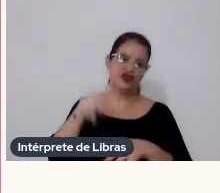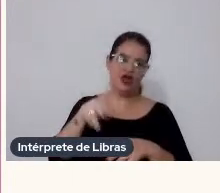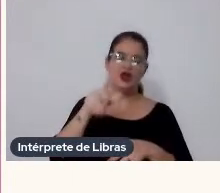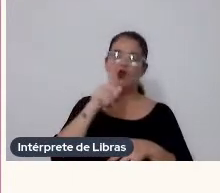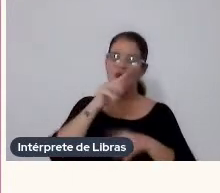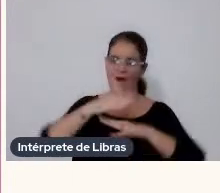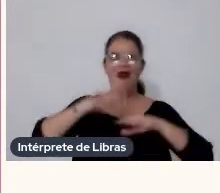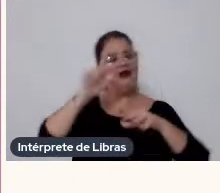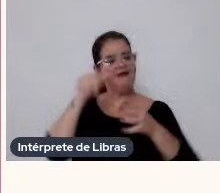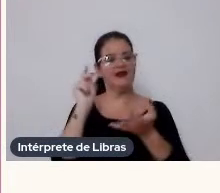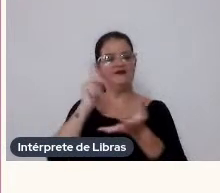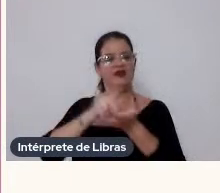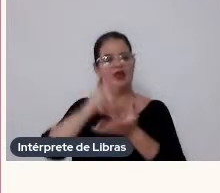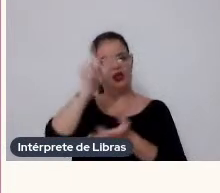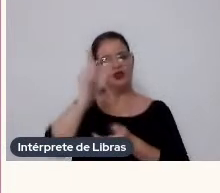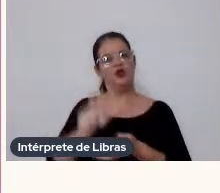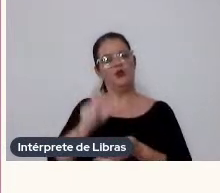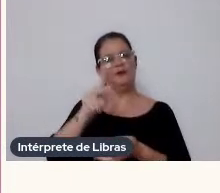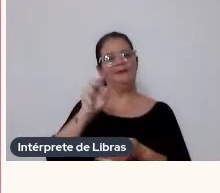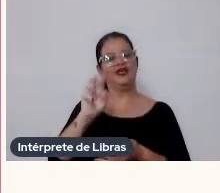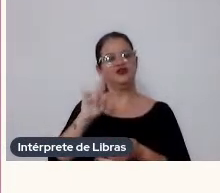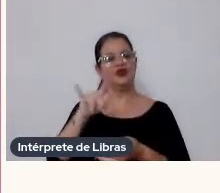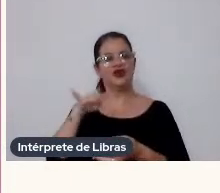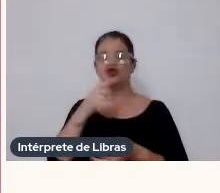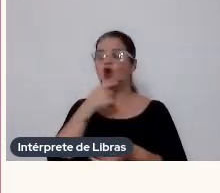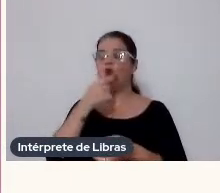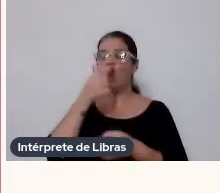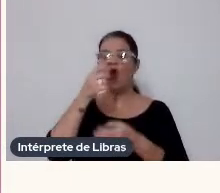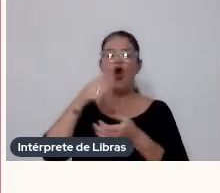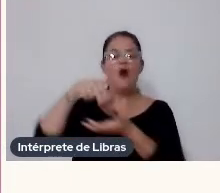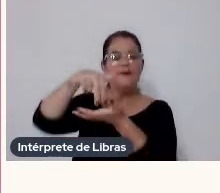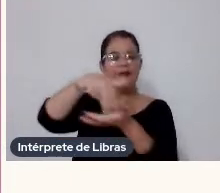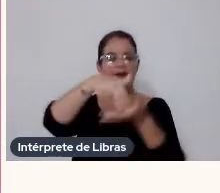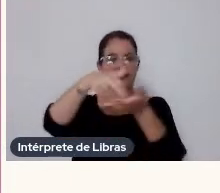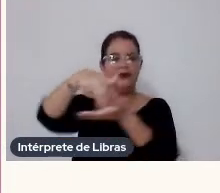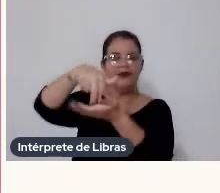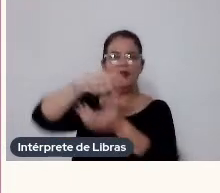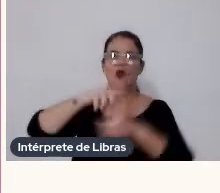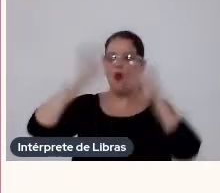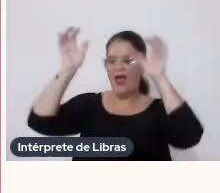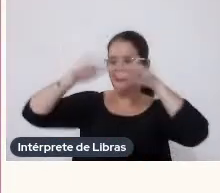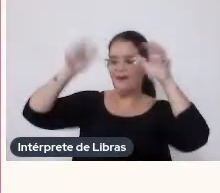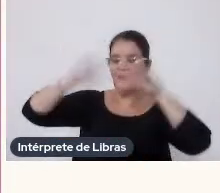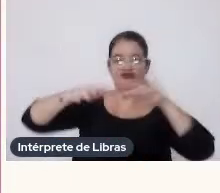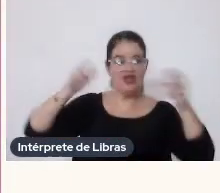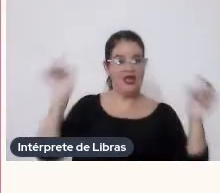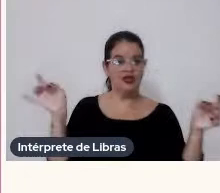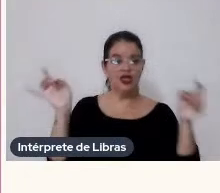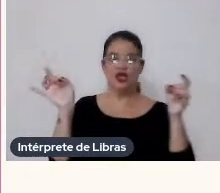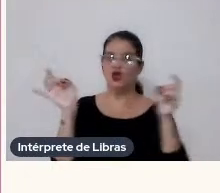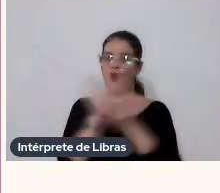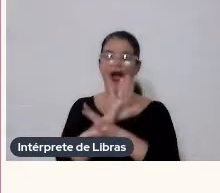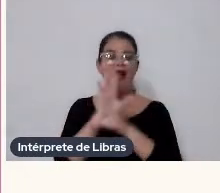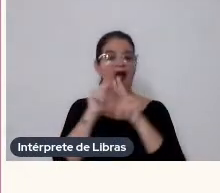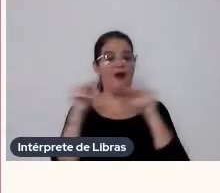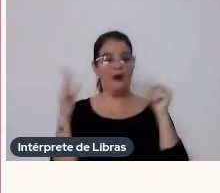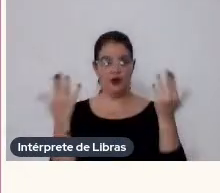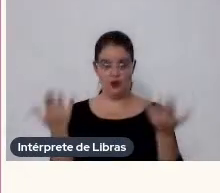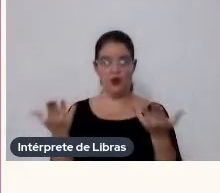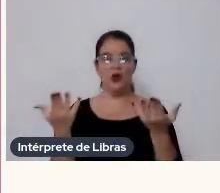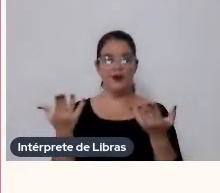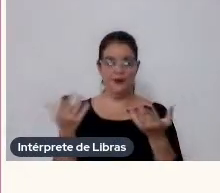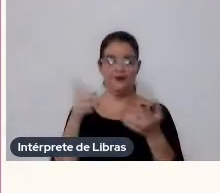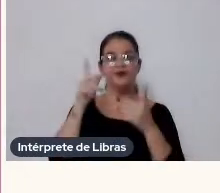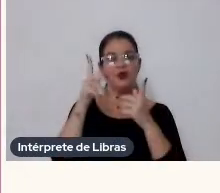verdade É um marinheiro em alto mar Numa tempestade que não acaba nunca Foi